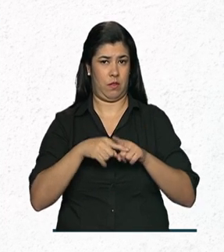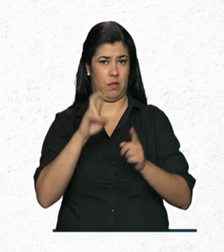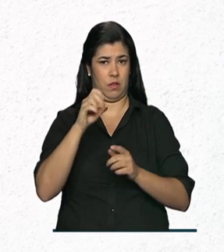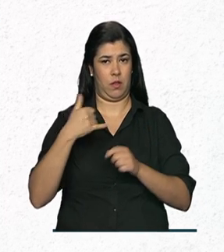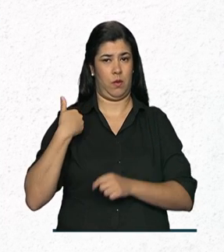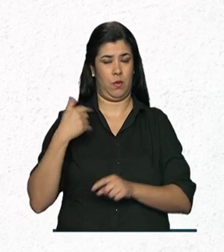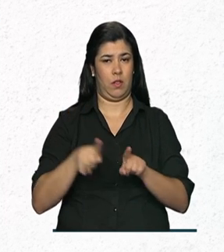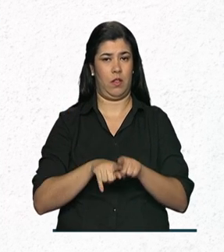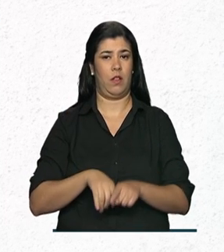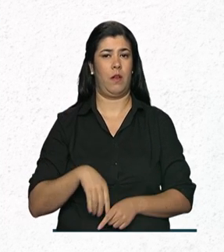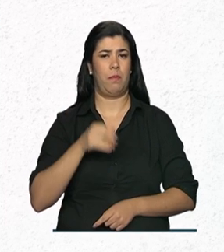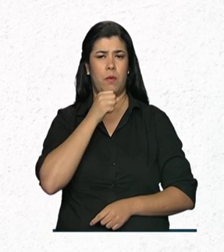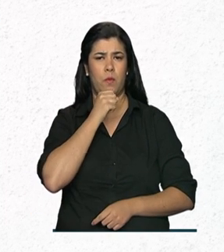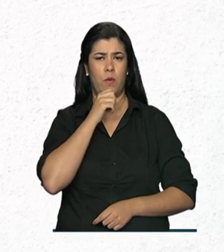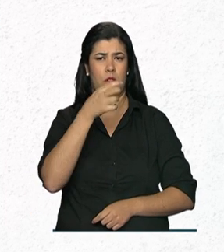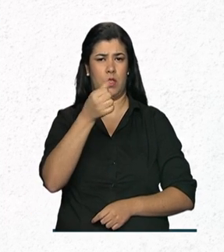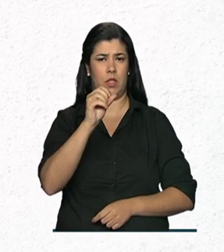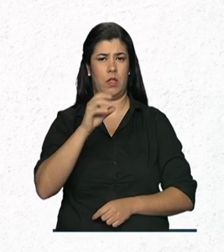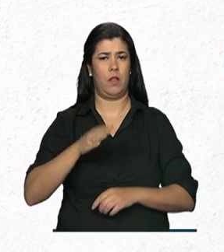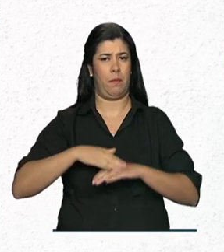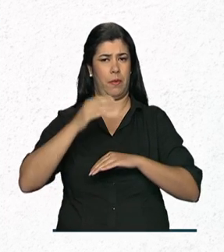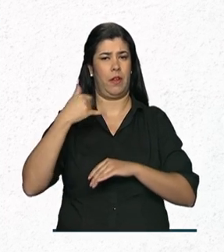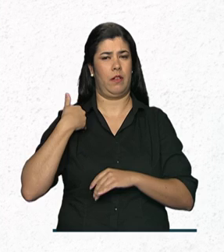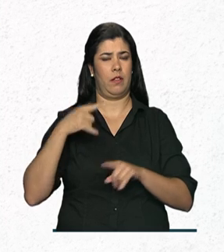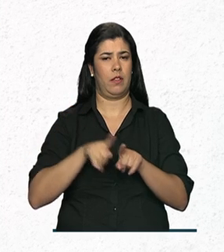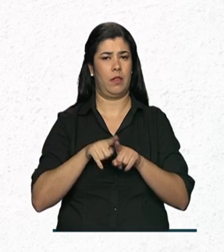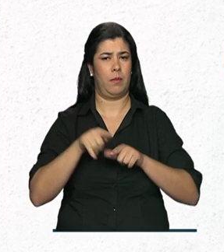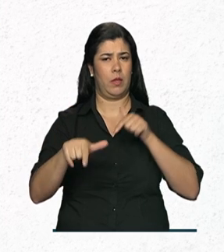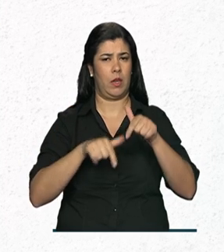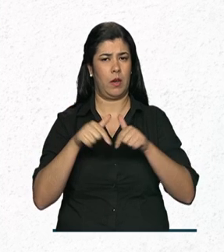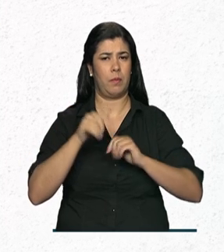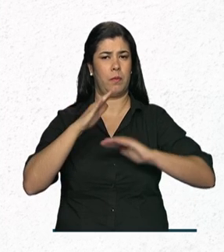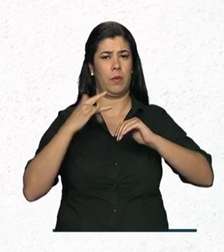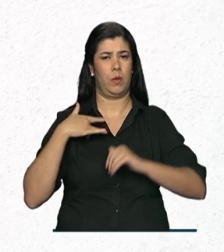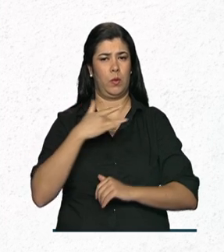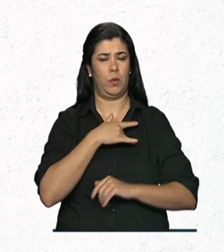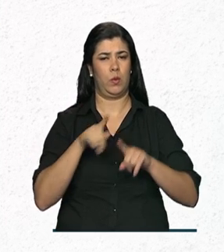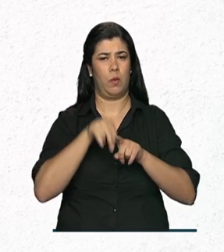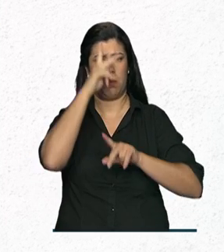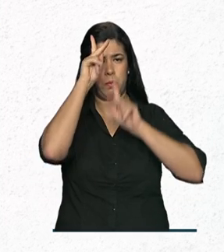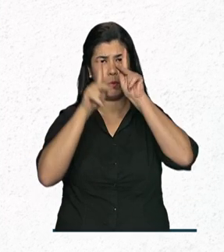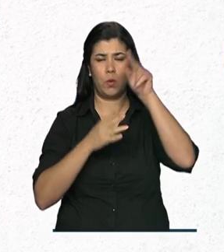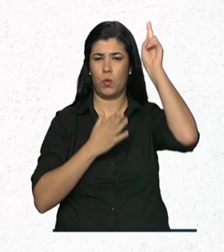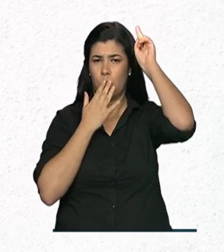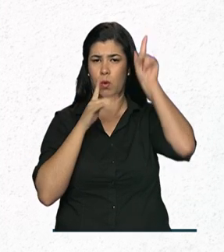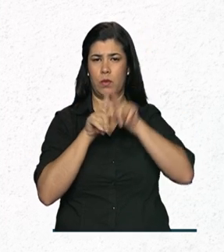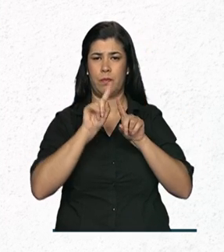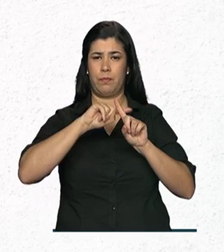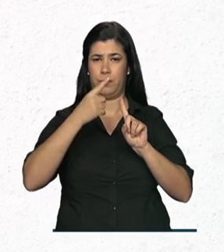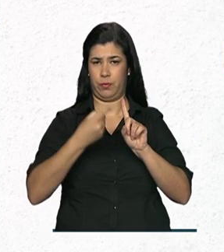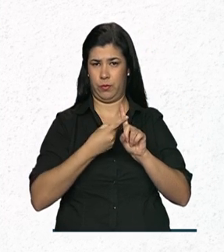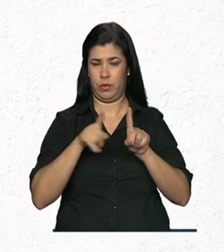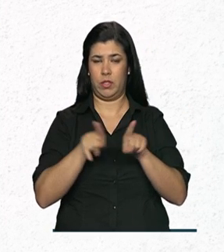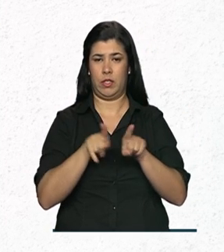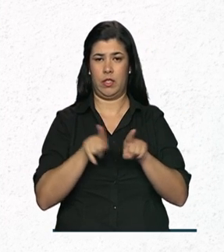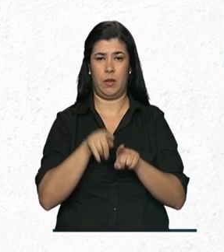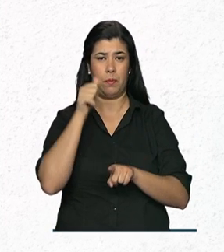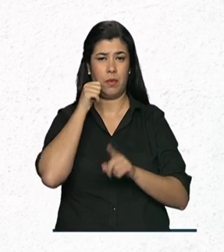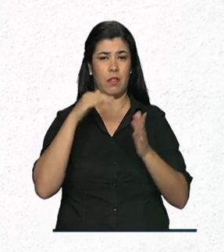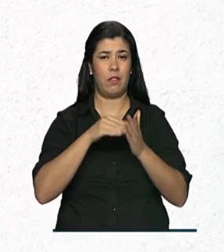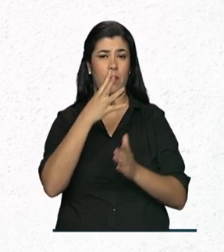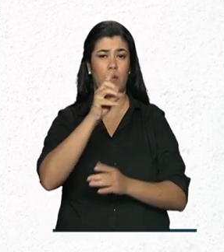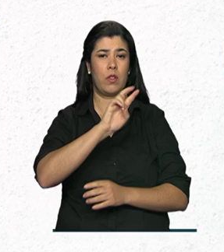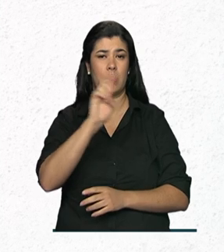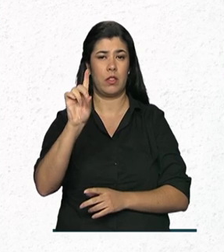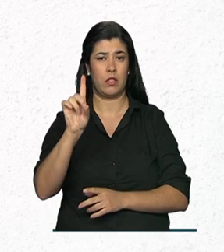pessoas com 60 anos ou mais, trabalhadores da saúde, povos indígenas, gestantes, mulheres até 45